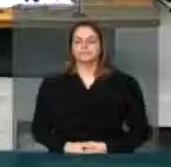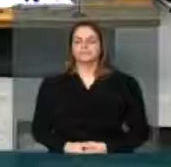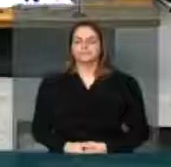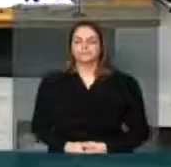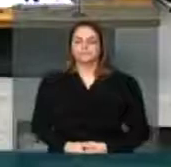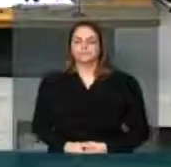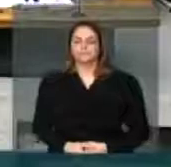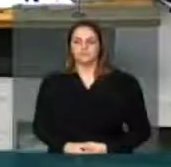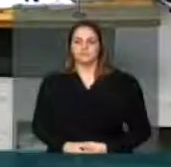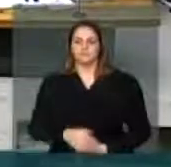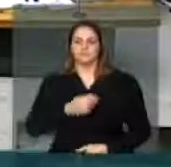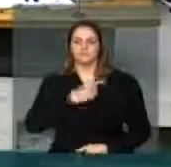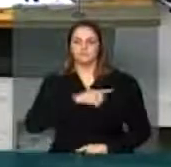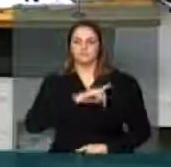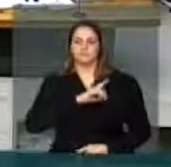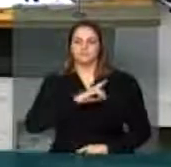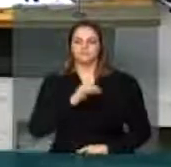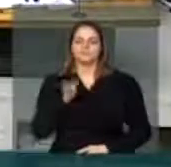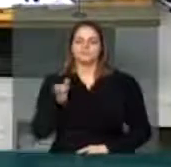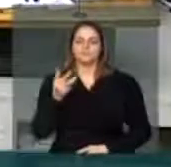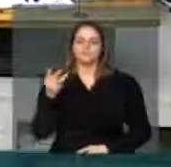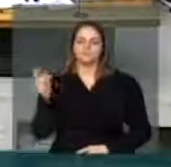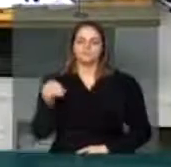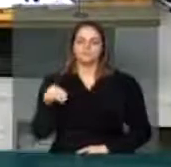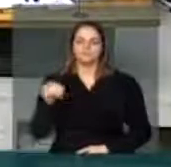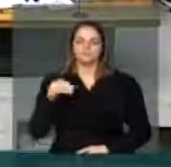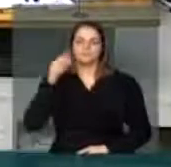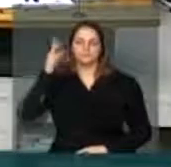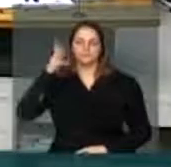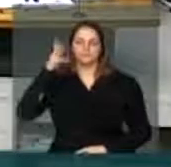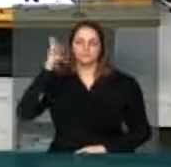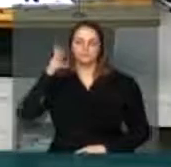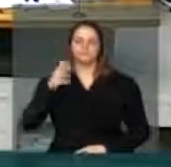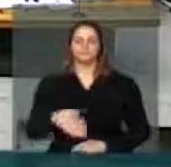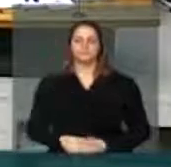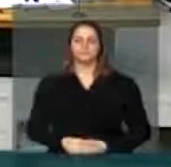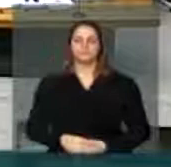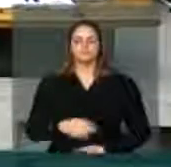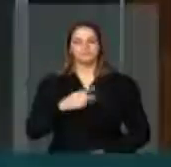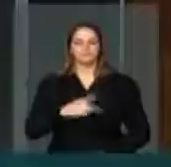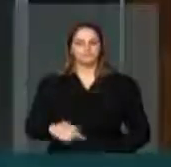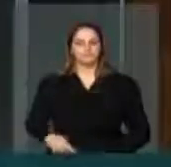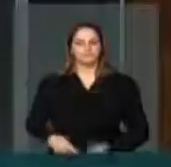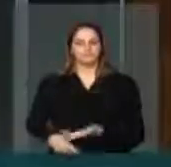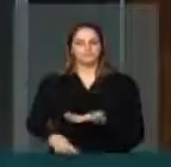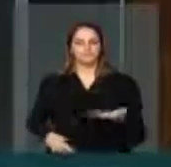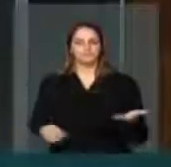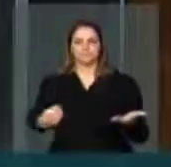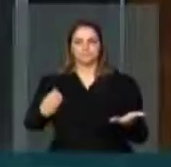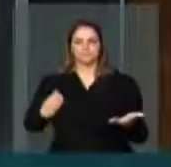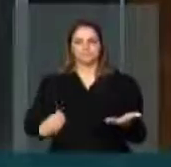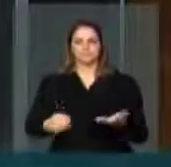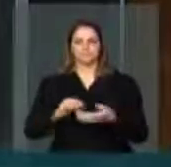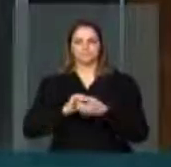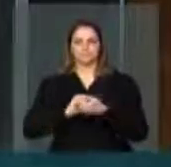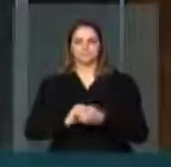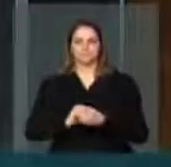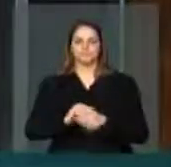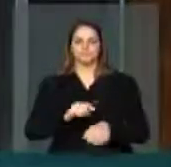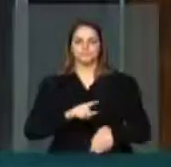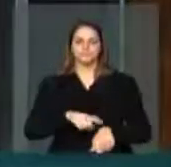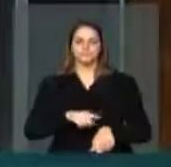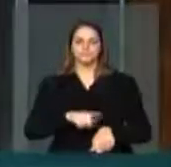Deputado, nobre delegado, vossa selecente é a três minutos na tribuna. Senhor presidente, senhores deputados, daqui